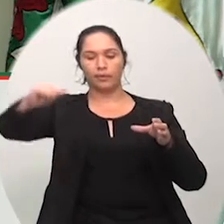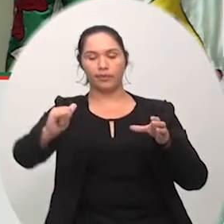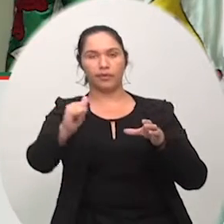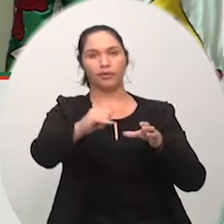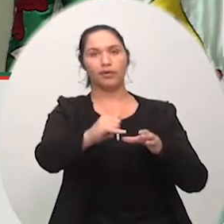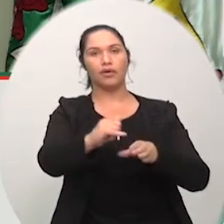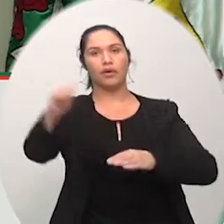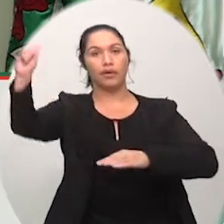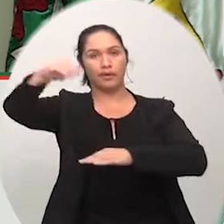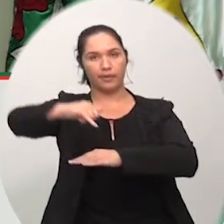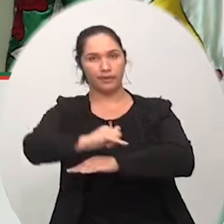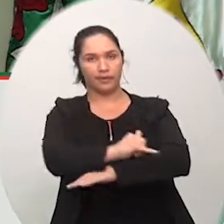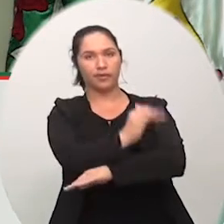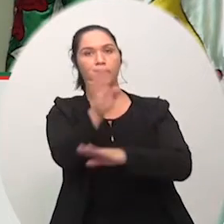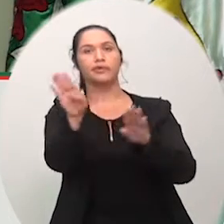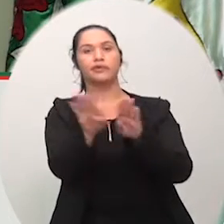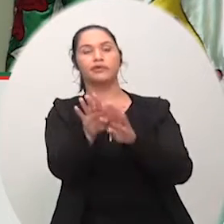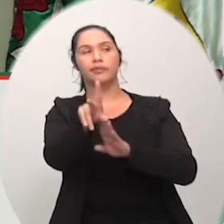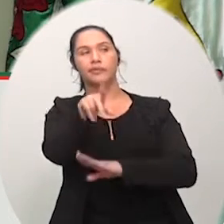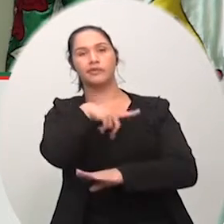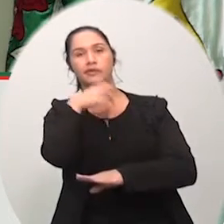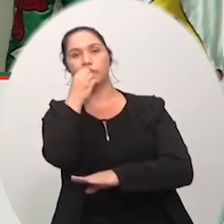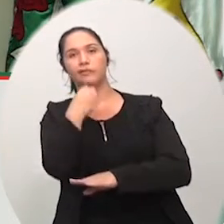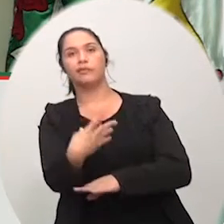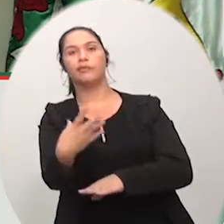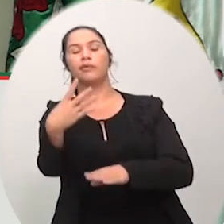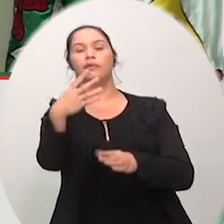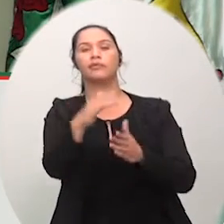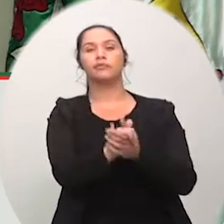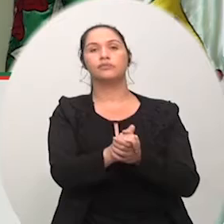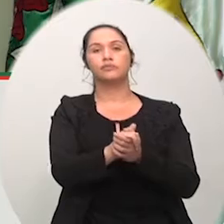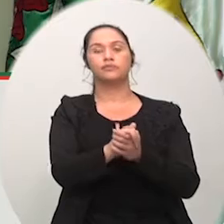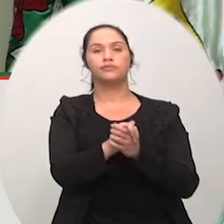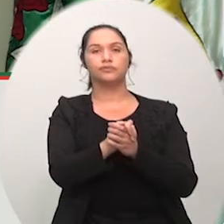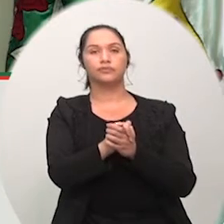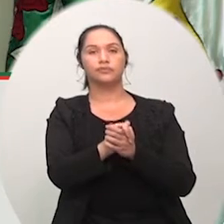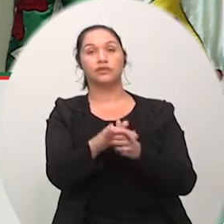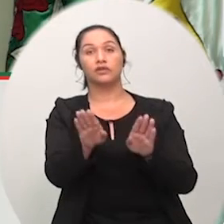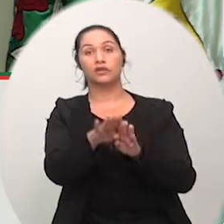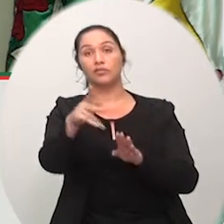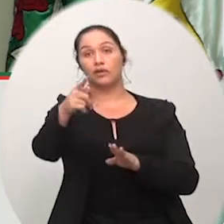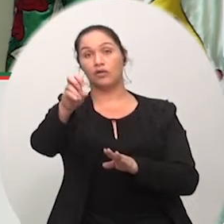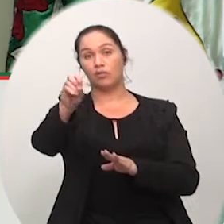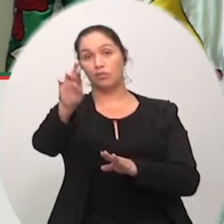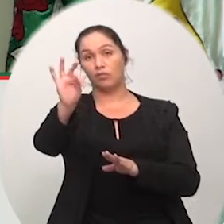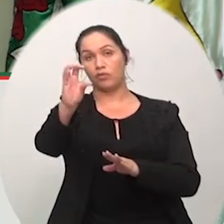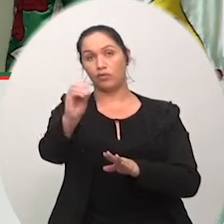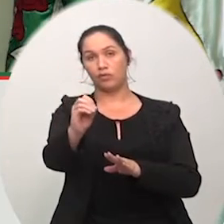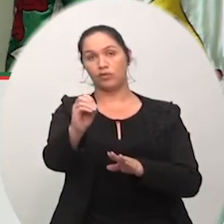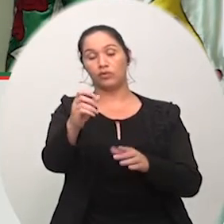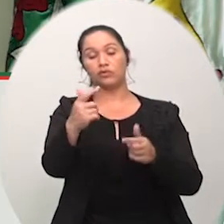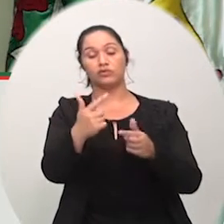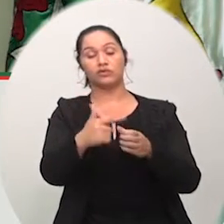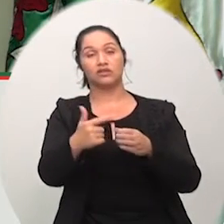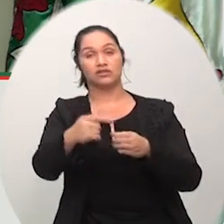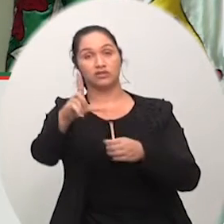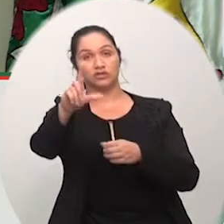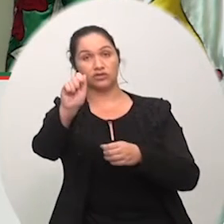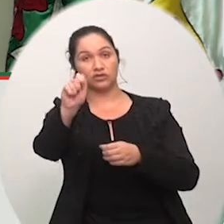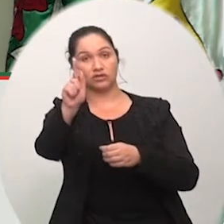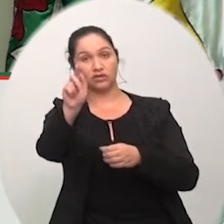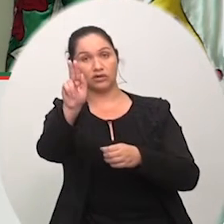gera muita riqueza para a região e muita facilidade no transporte estamos com o porto de laguna que pode ser ainda